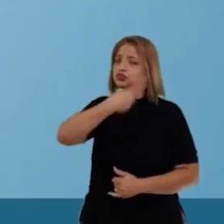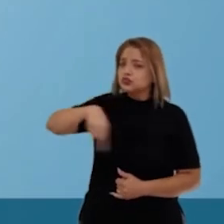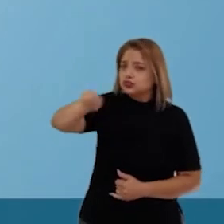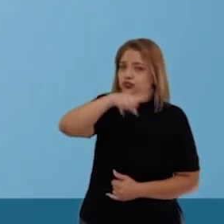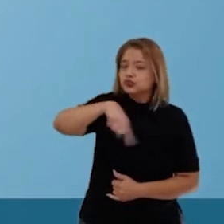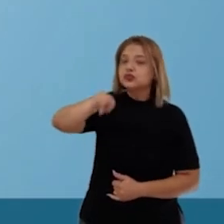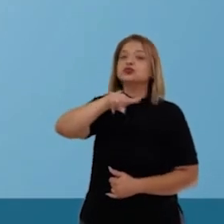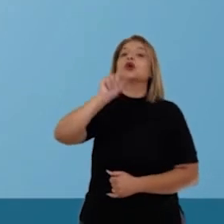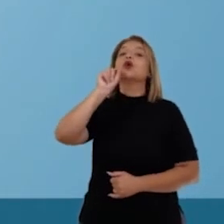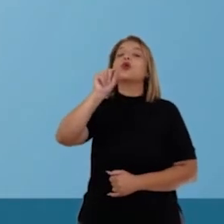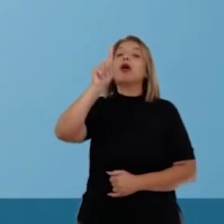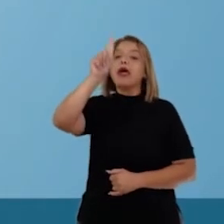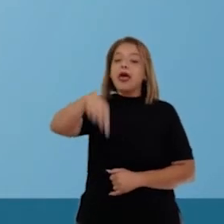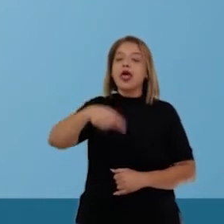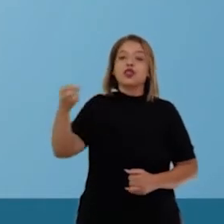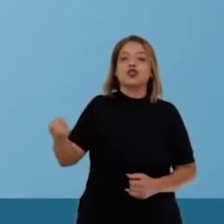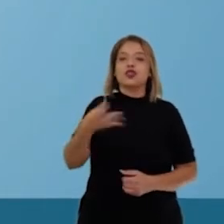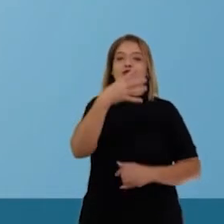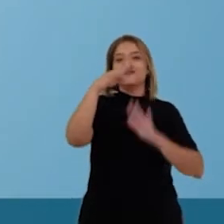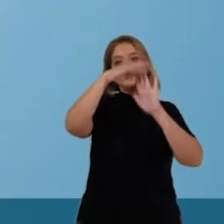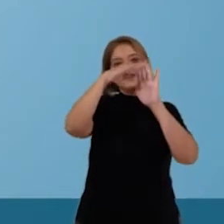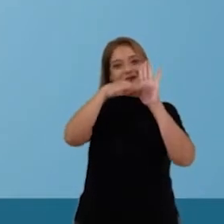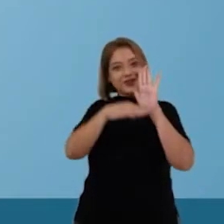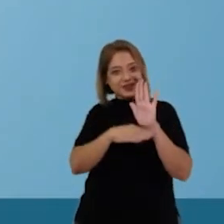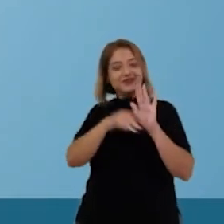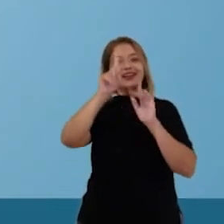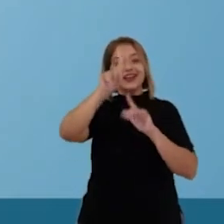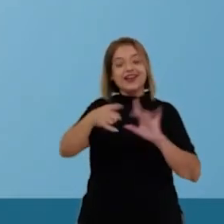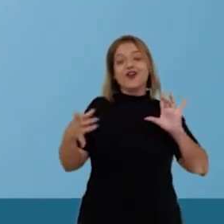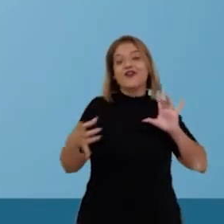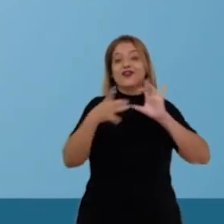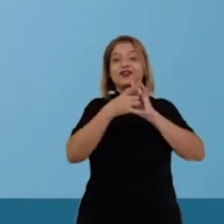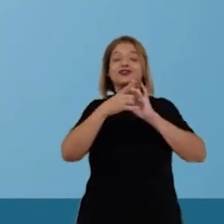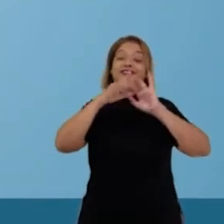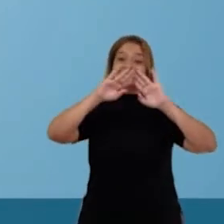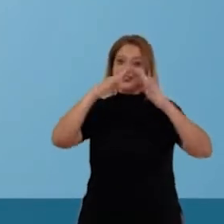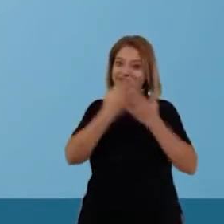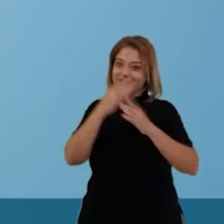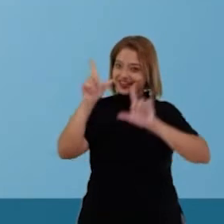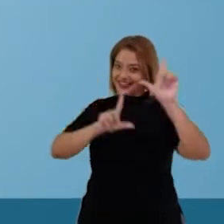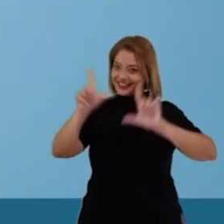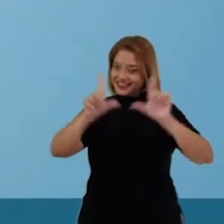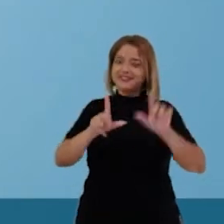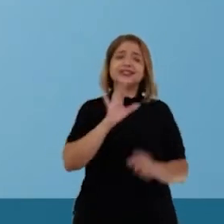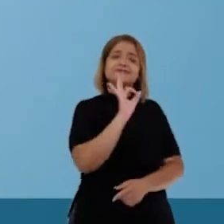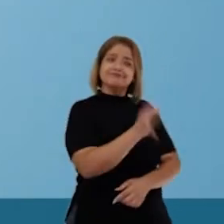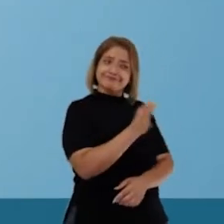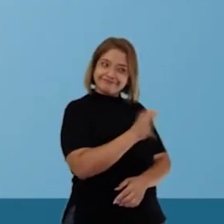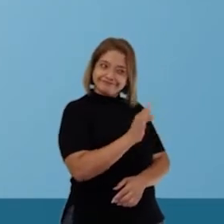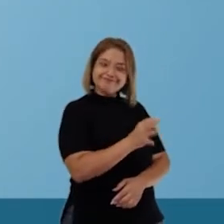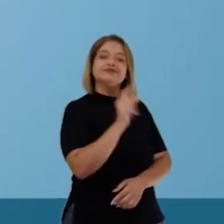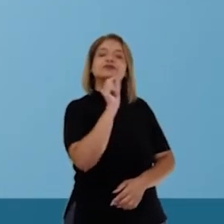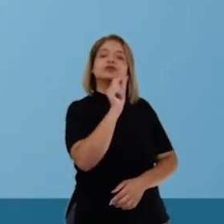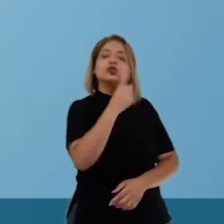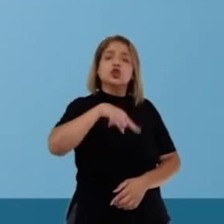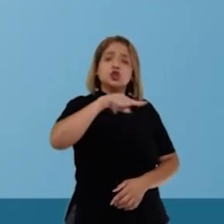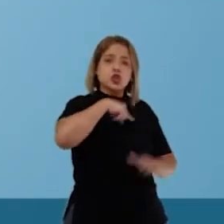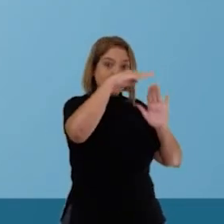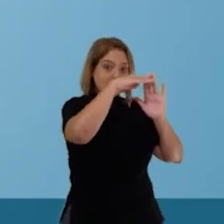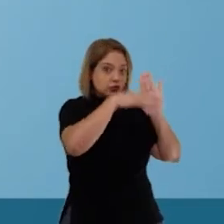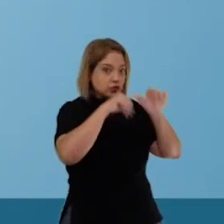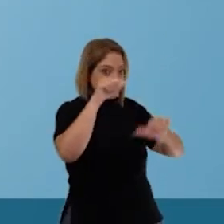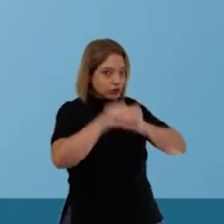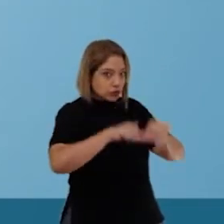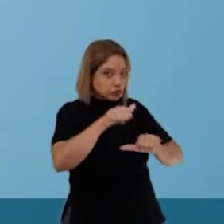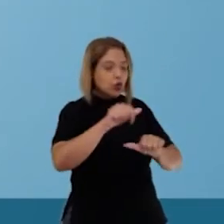todos vocês. E tem a ver com a nova programação do Conexão Escola TV. É isso mesmo, Isabel. Nossa programação